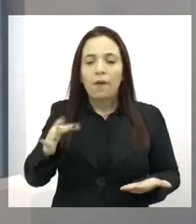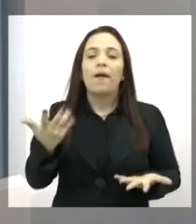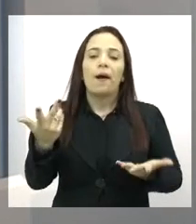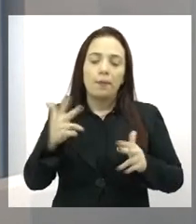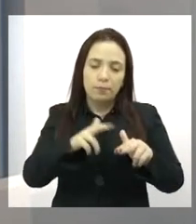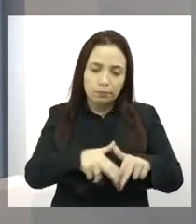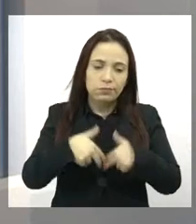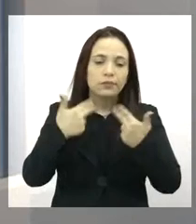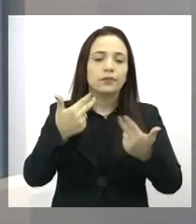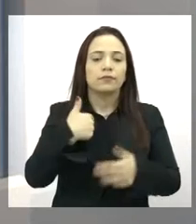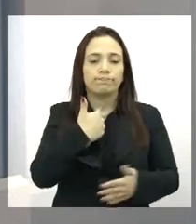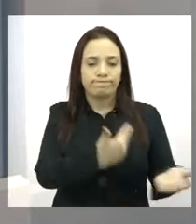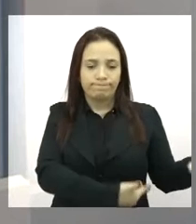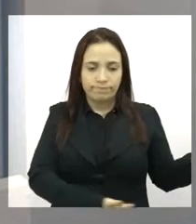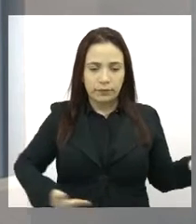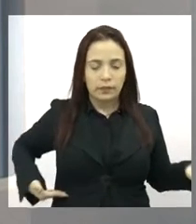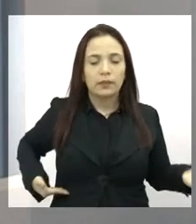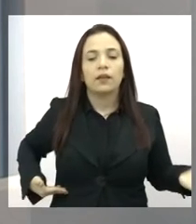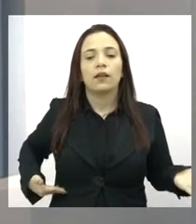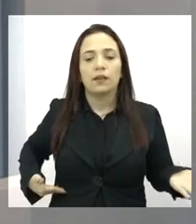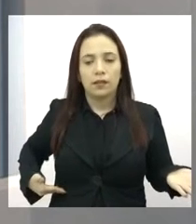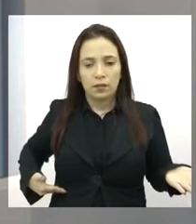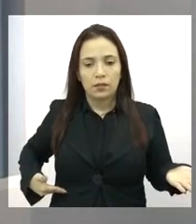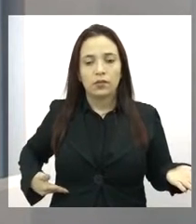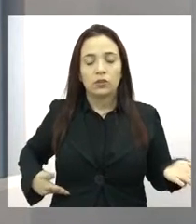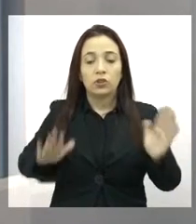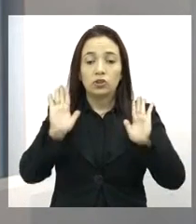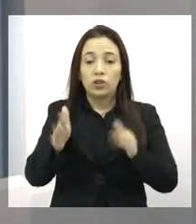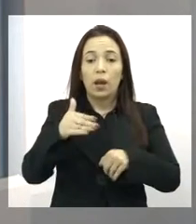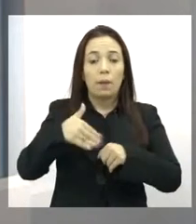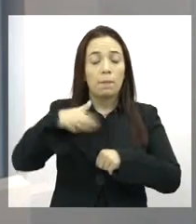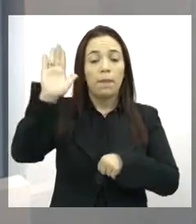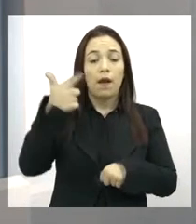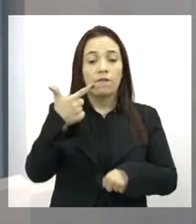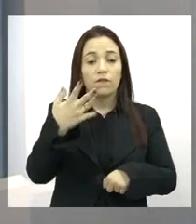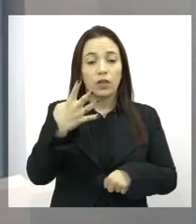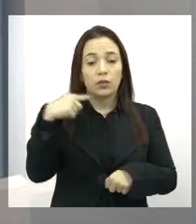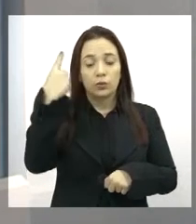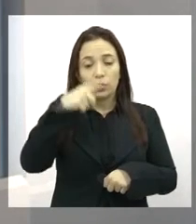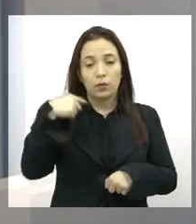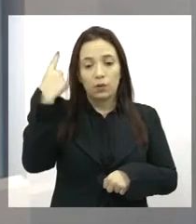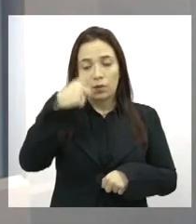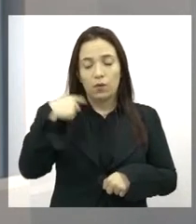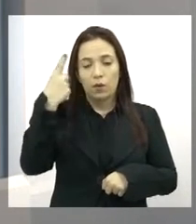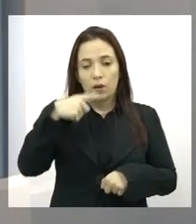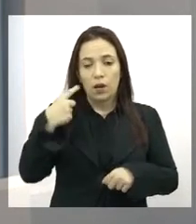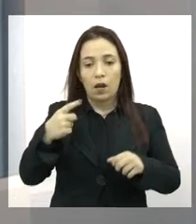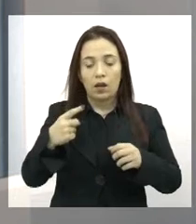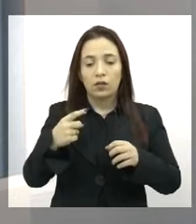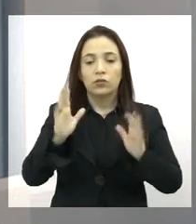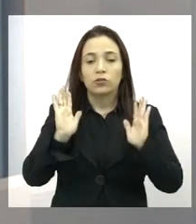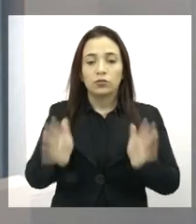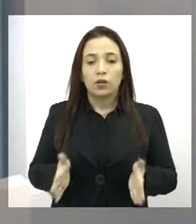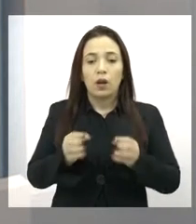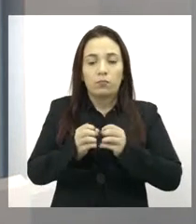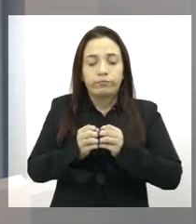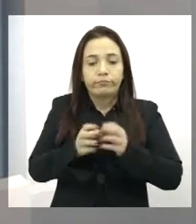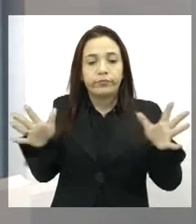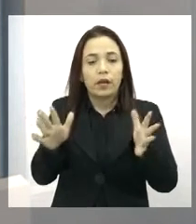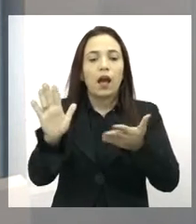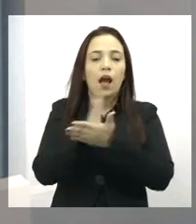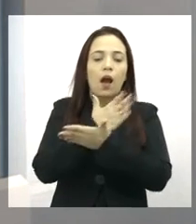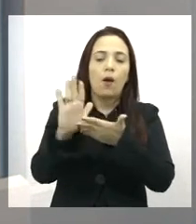submetendo à cesárea, né? Porque já estava com mais de 24 horas de bolsa rota, né? De bolsa estourada e alguns